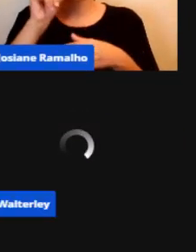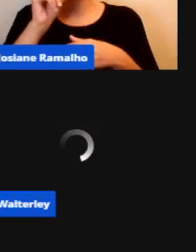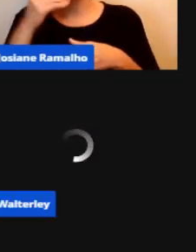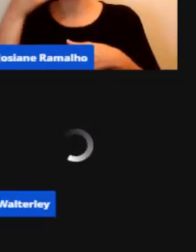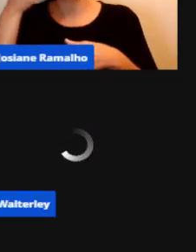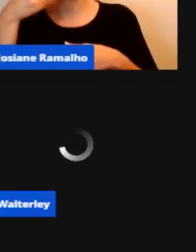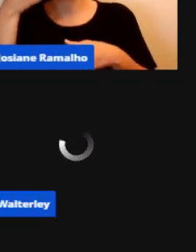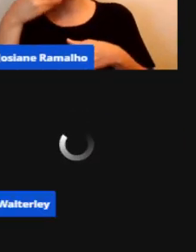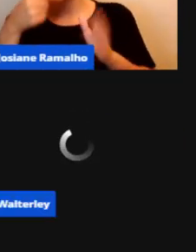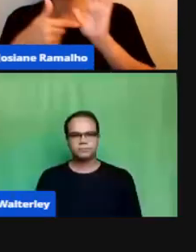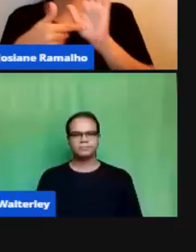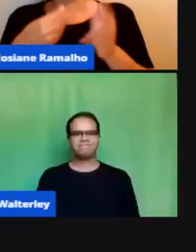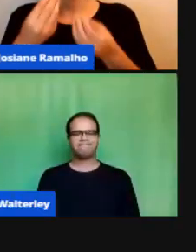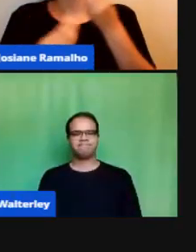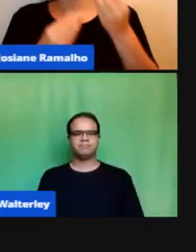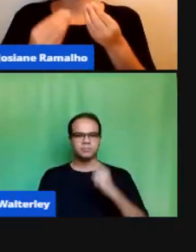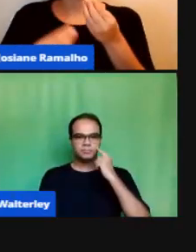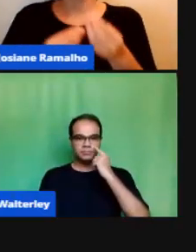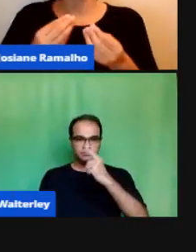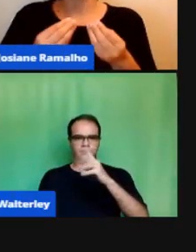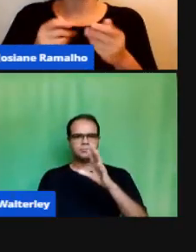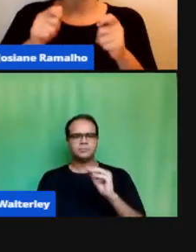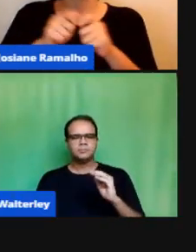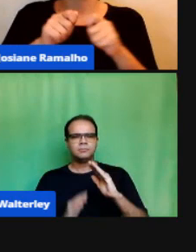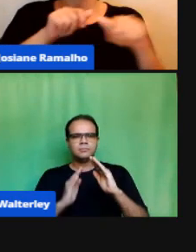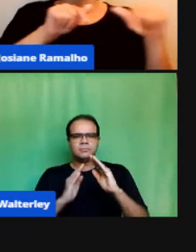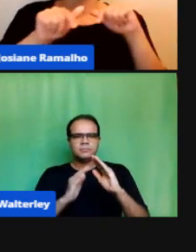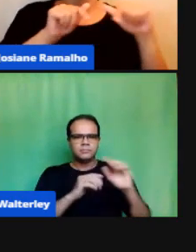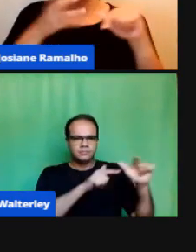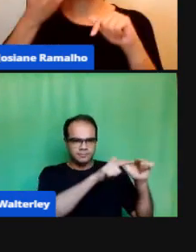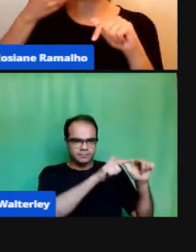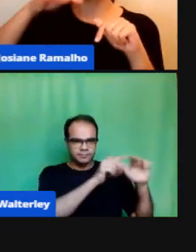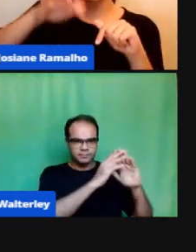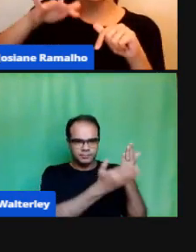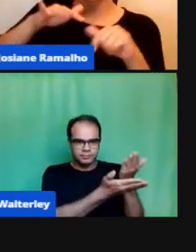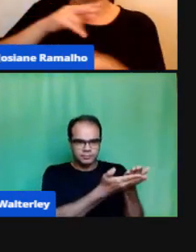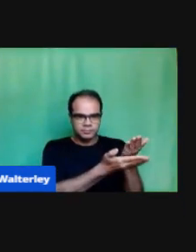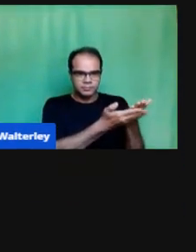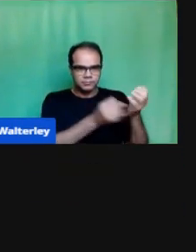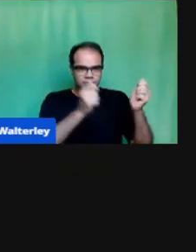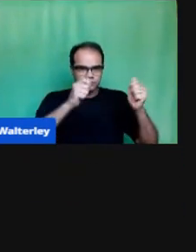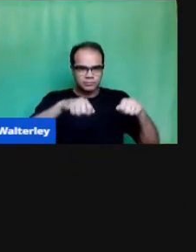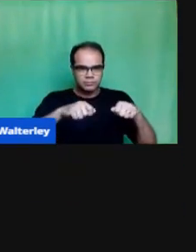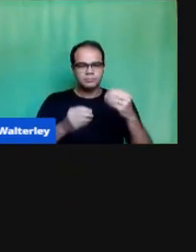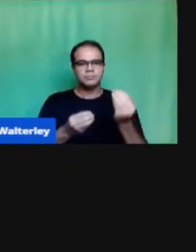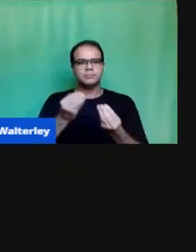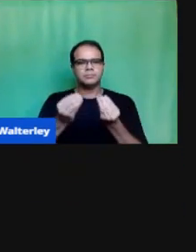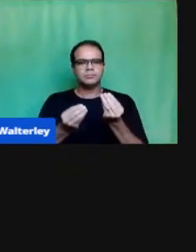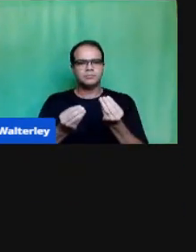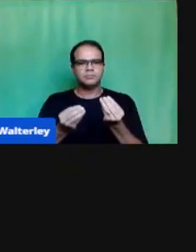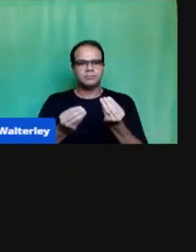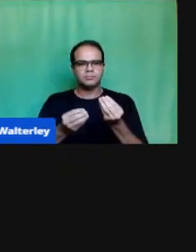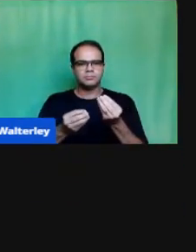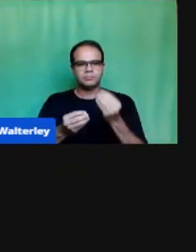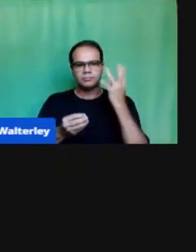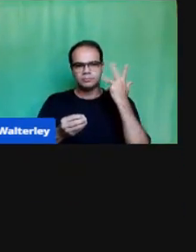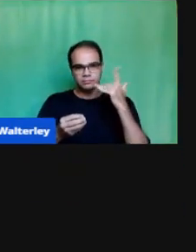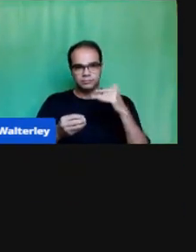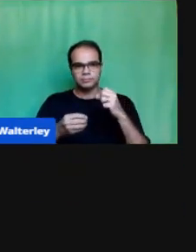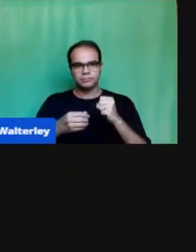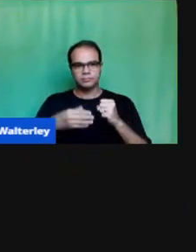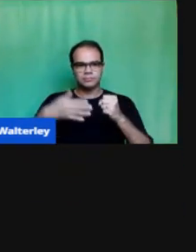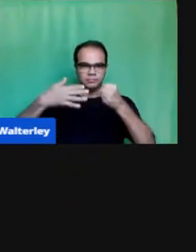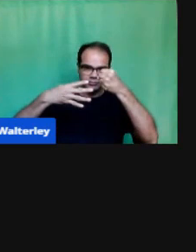trabalho com as crianças do segundo ano com relação à alfabetização. Eu